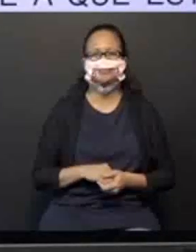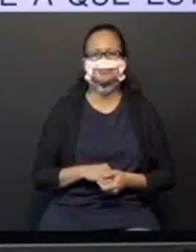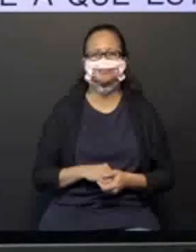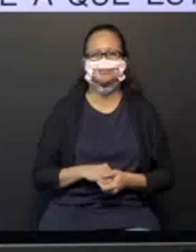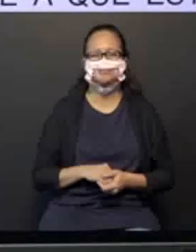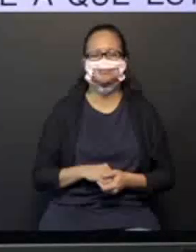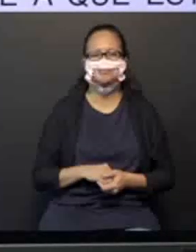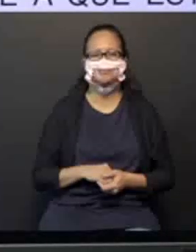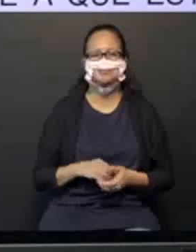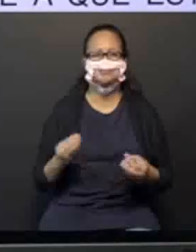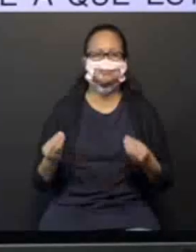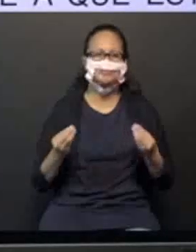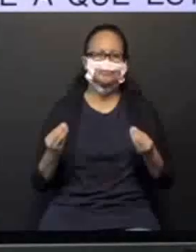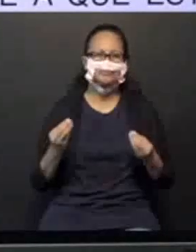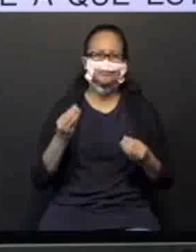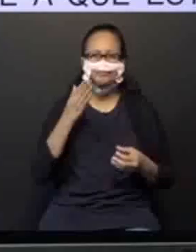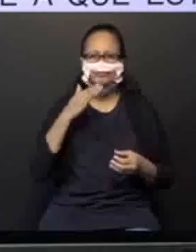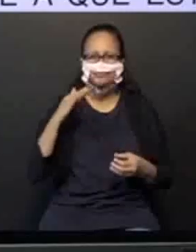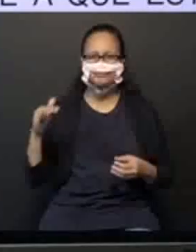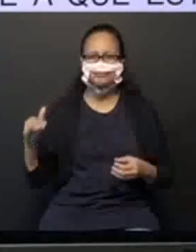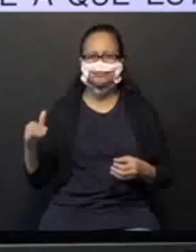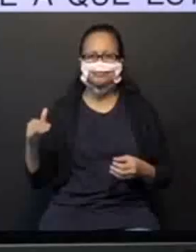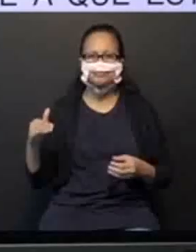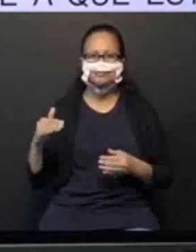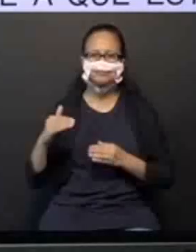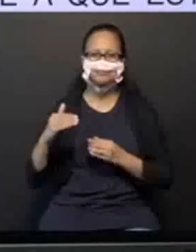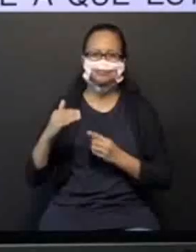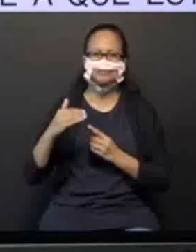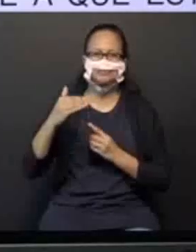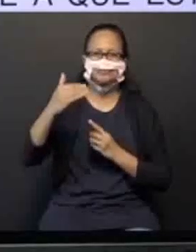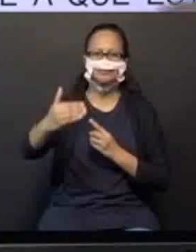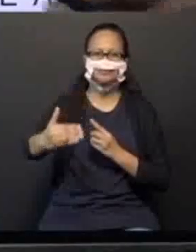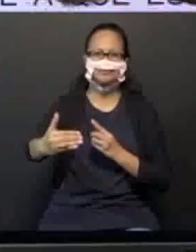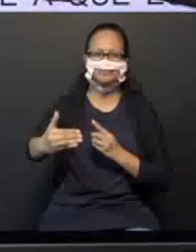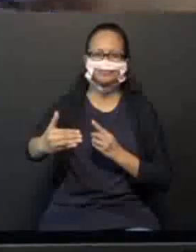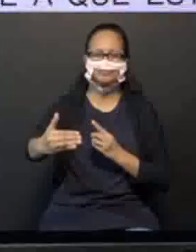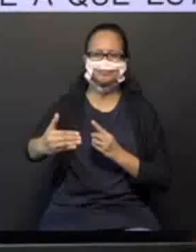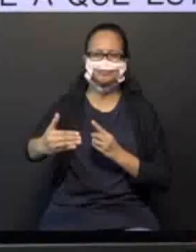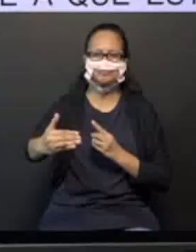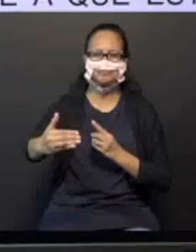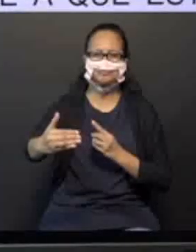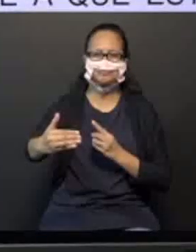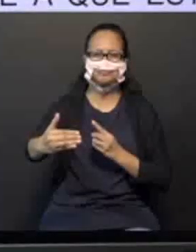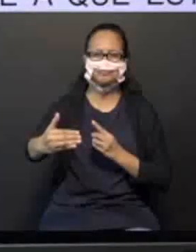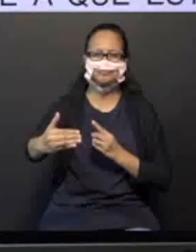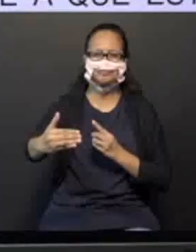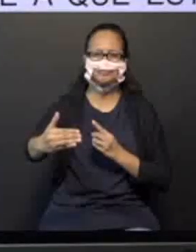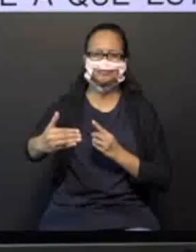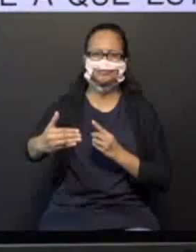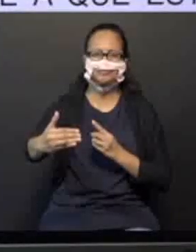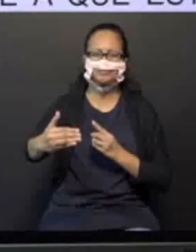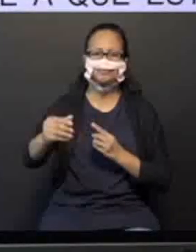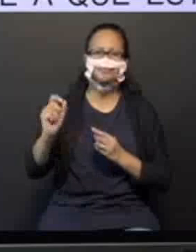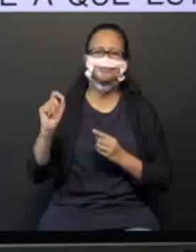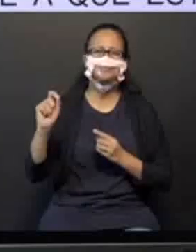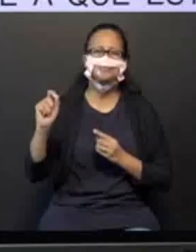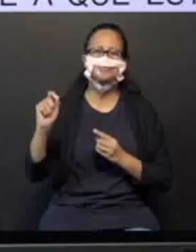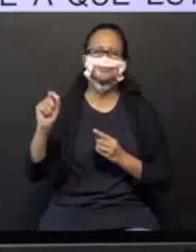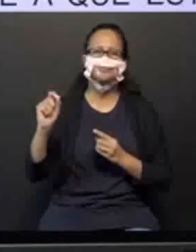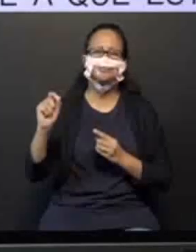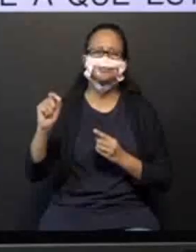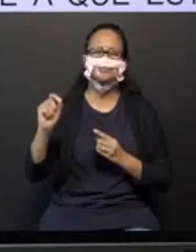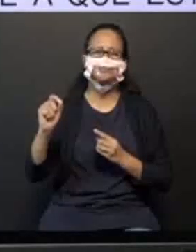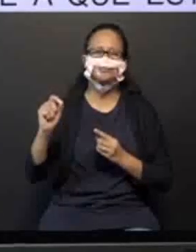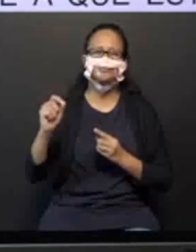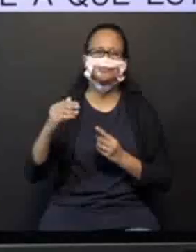Como é a criança que está na frente? Qual criança que está na frente? Alguém sabe me dizer?